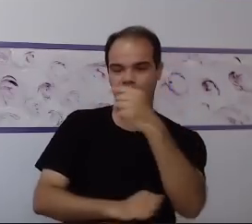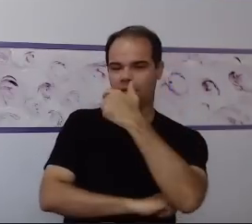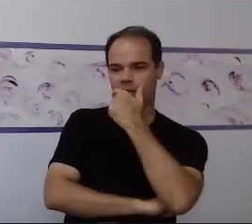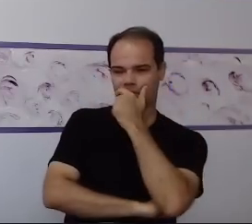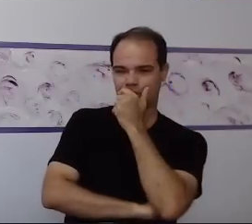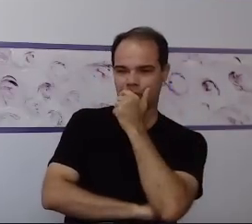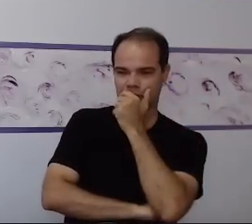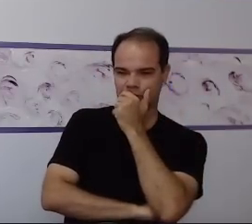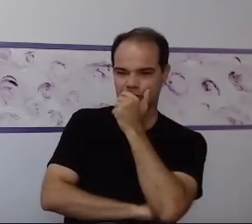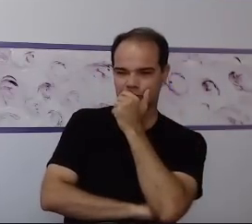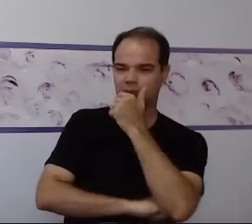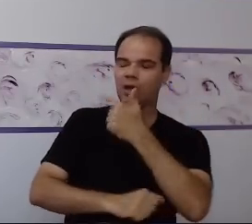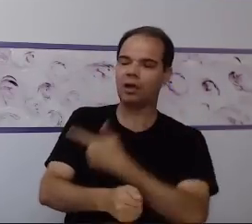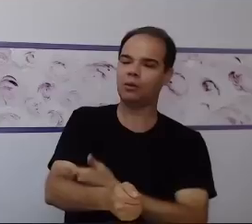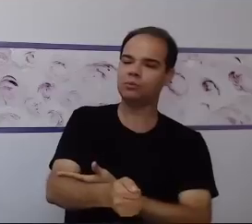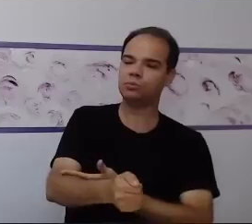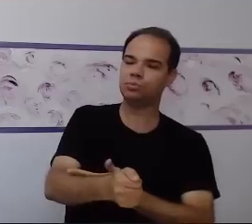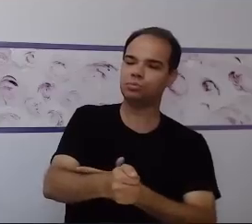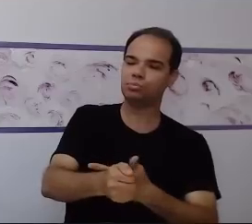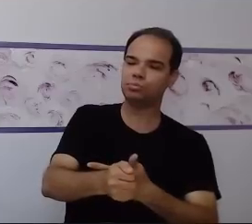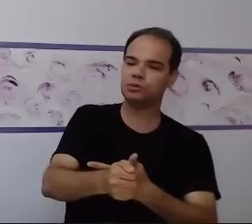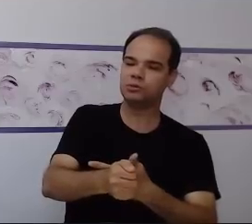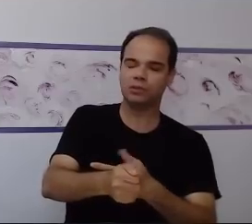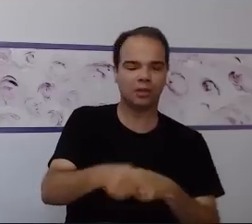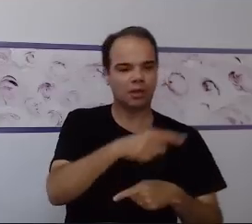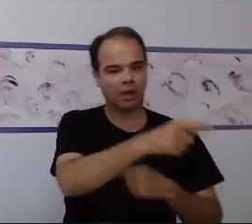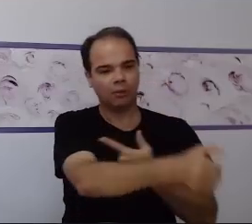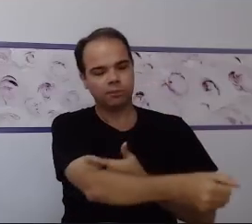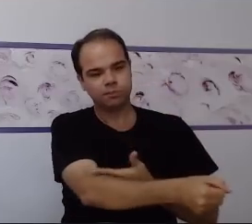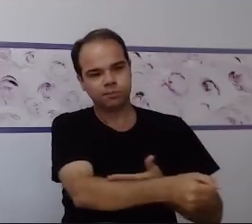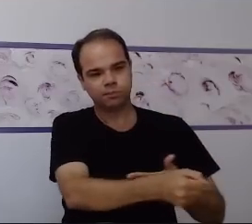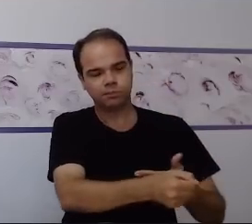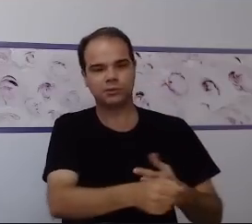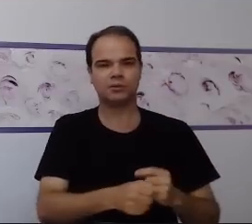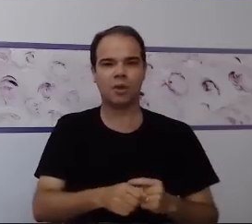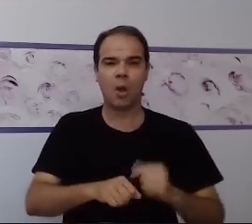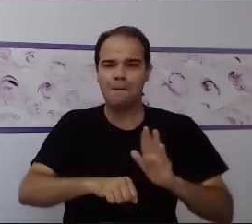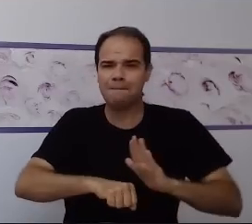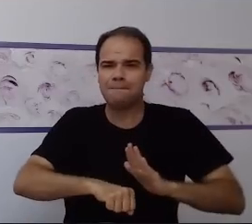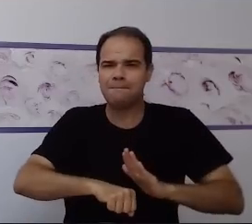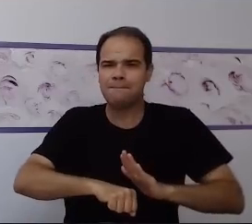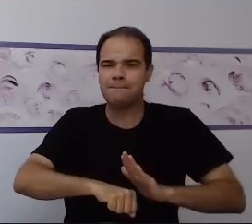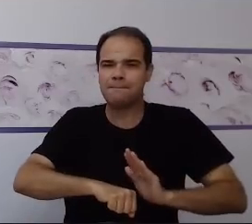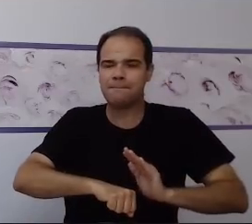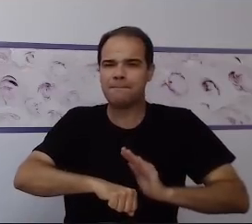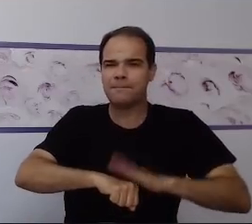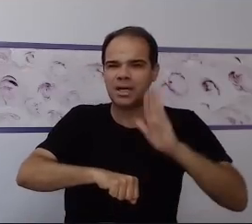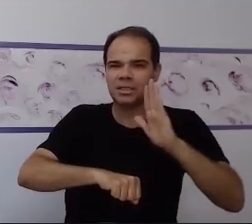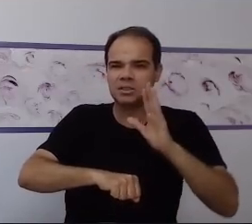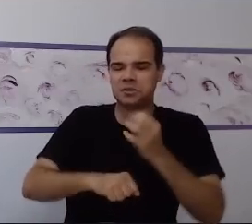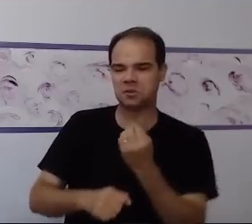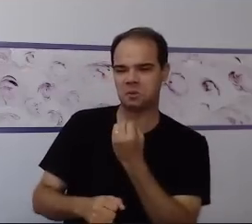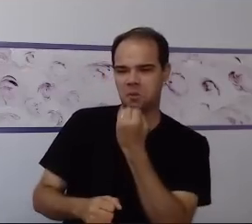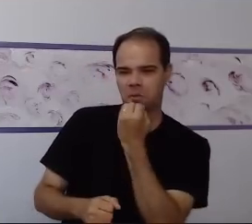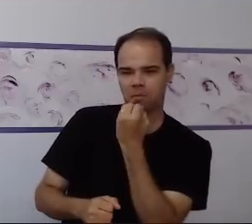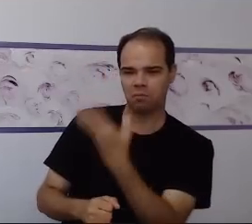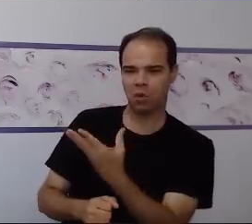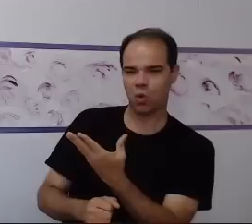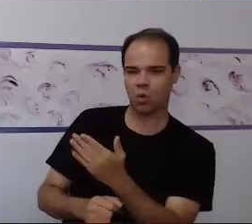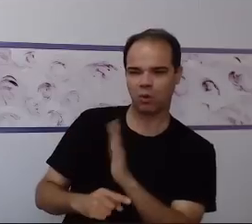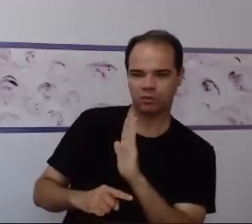do comportamento aplicado, ela diz que quanto mais reforço positivo de ações